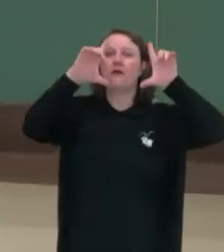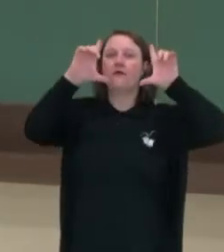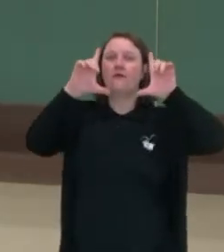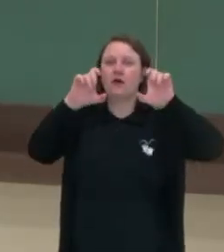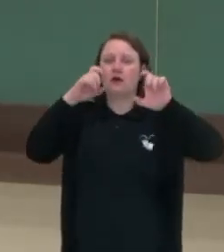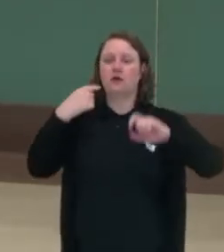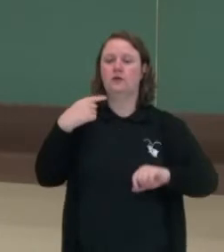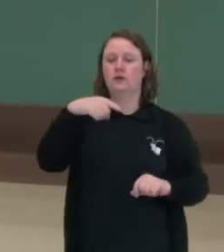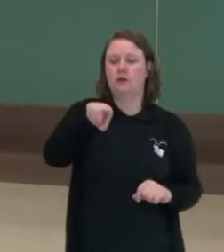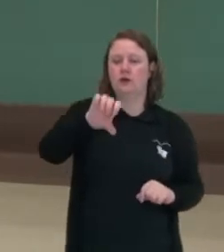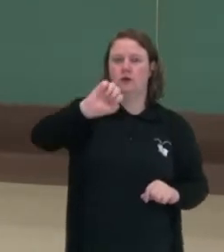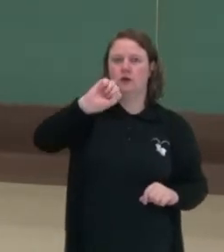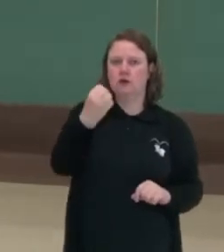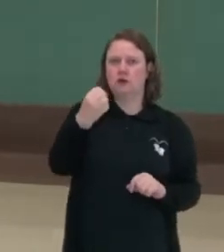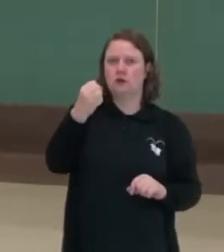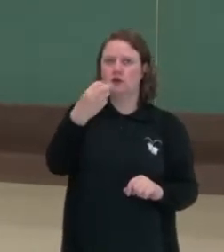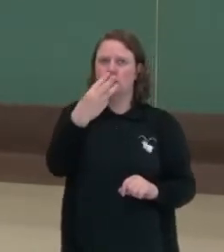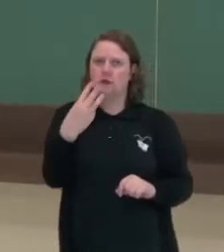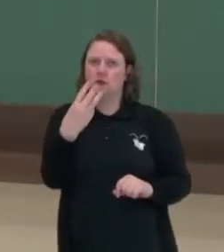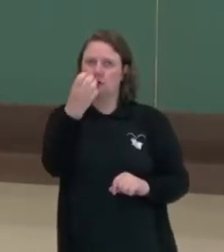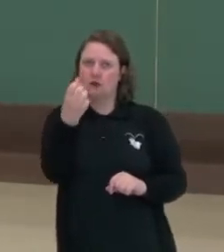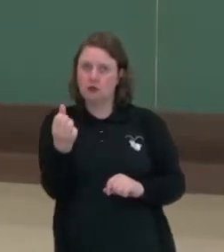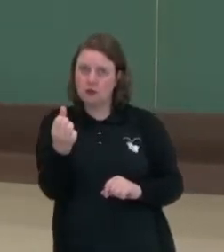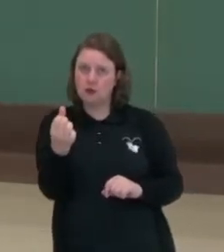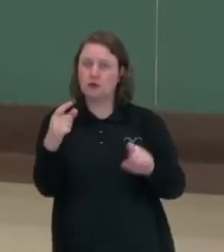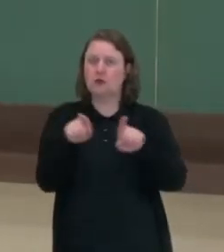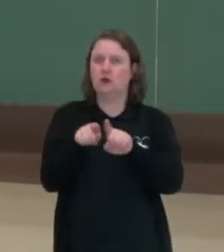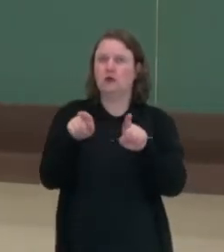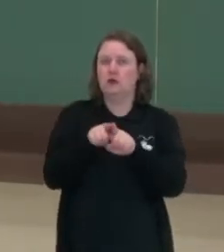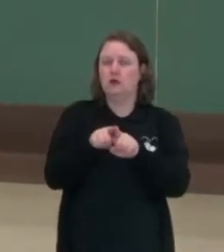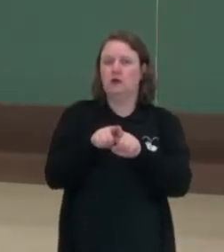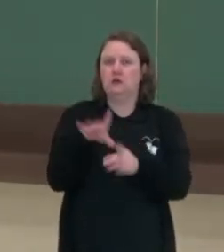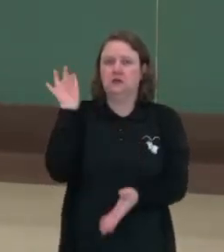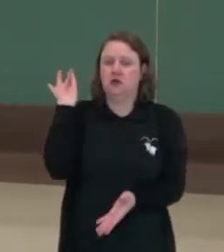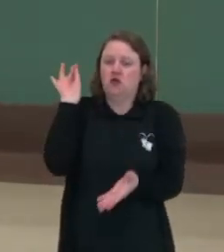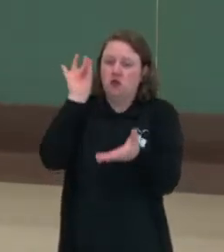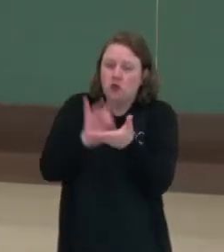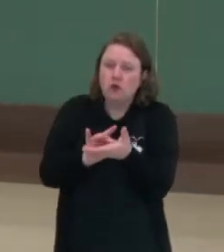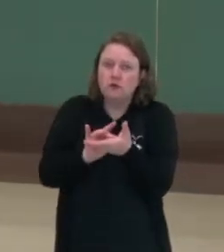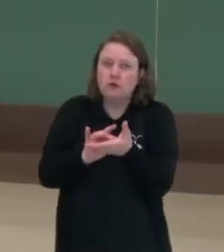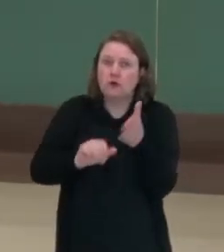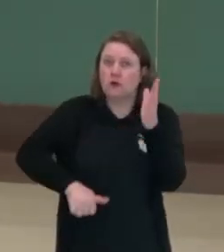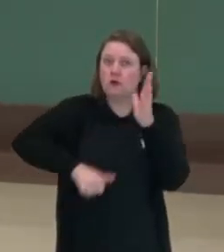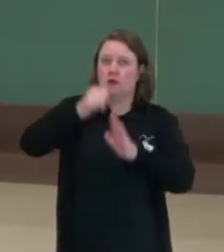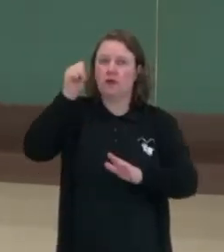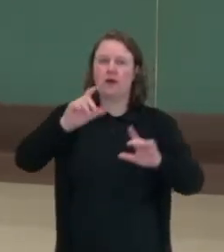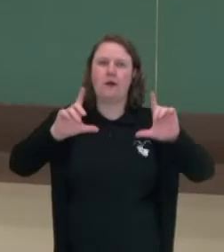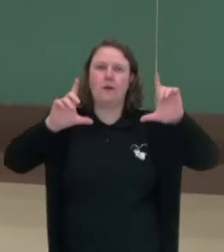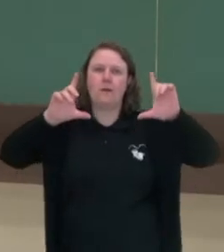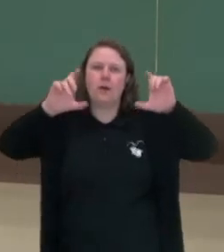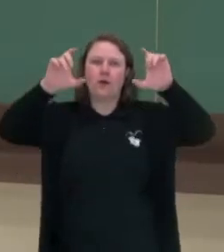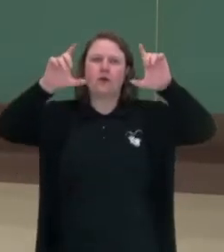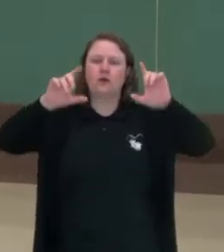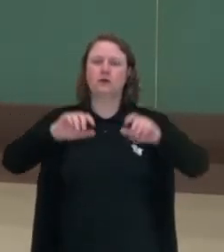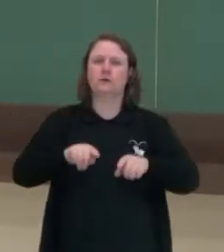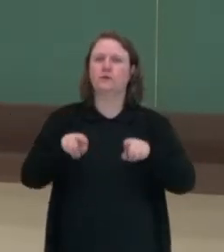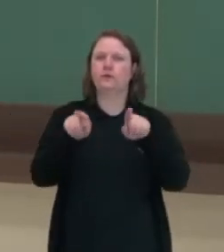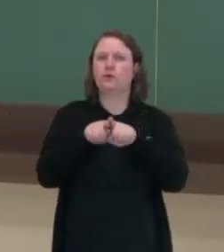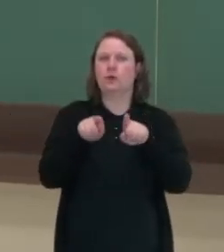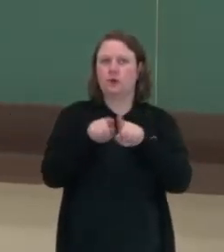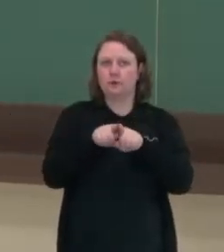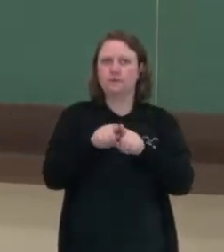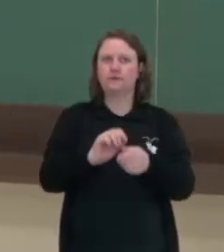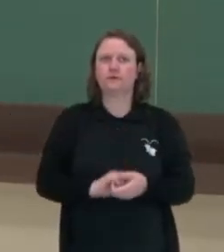1836, né, quando surgiu a, oficializou-se a primeira fotografia do Daguerre,